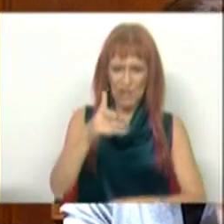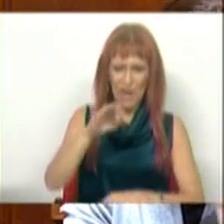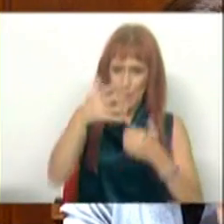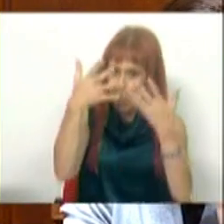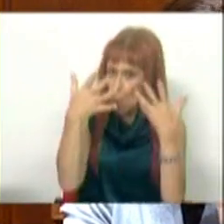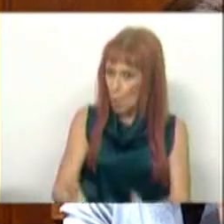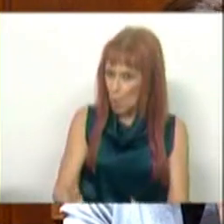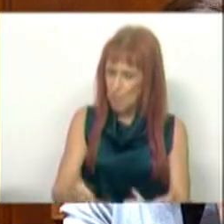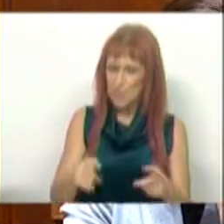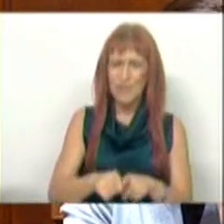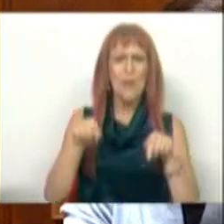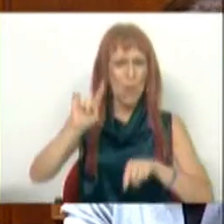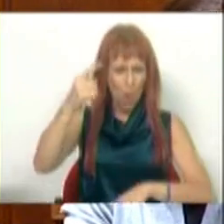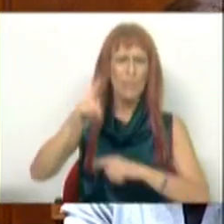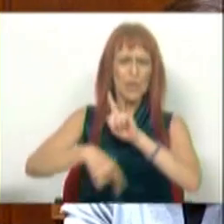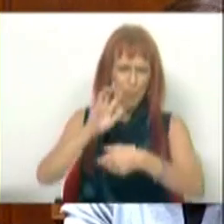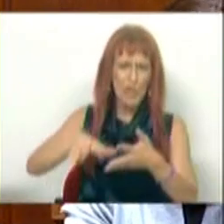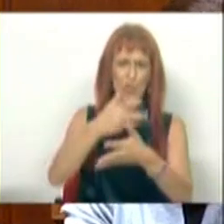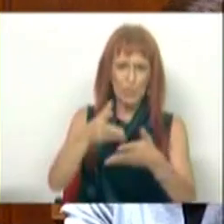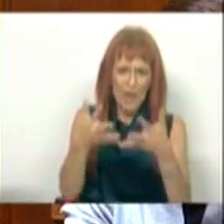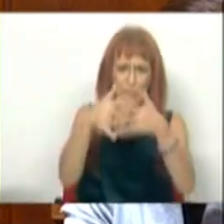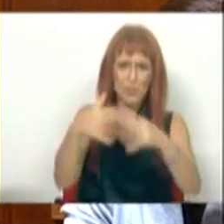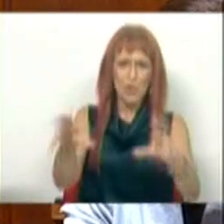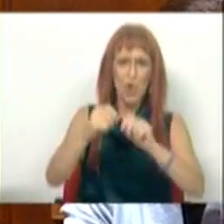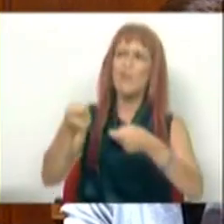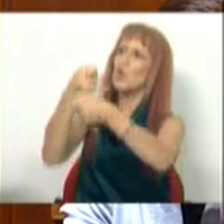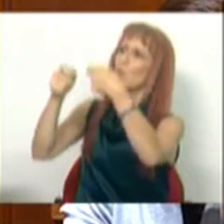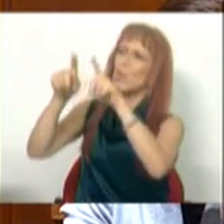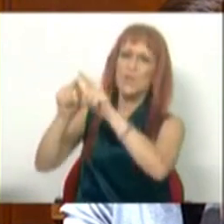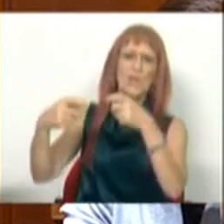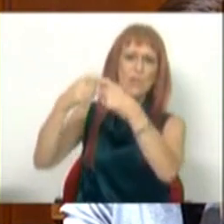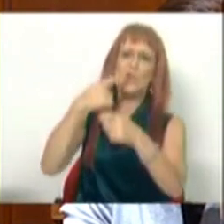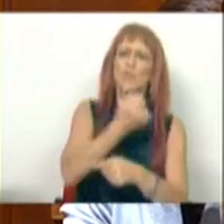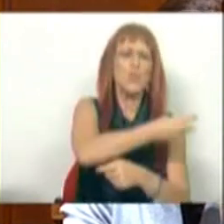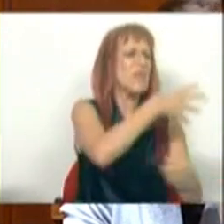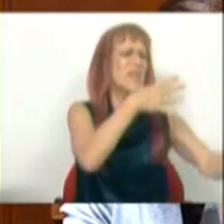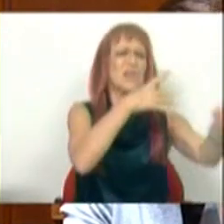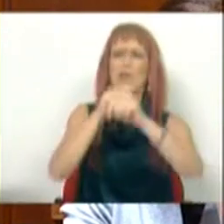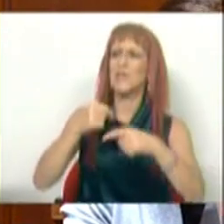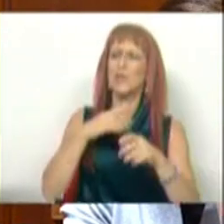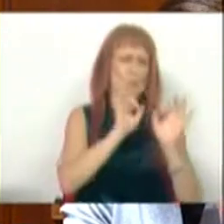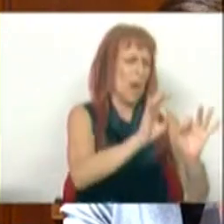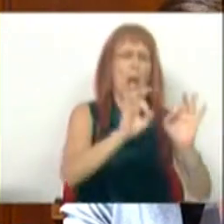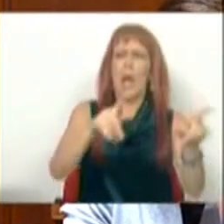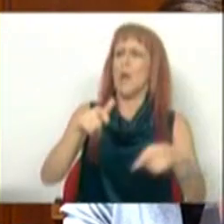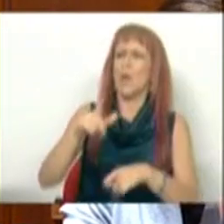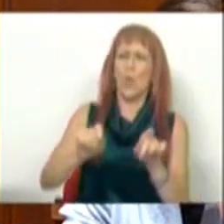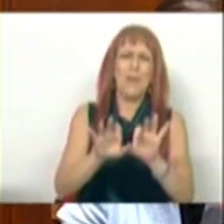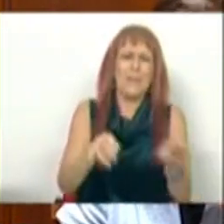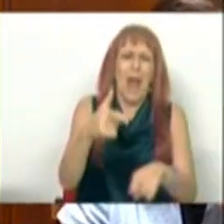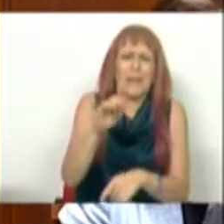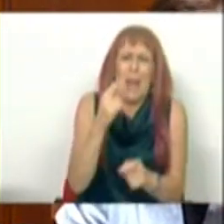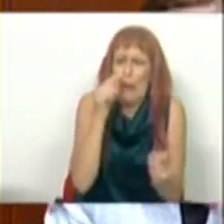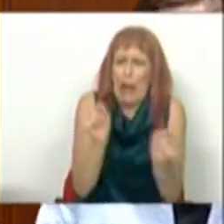TAP hoje, mesmo depois do plano de reestruturação negociado em Bruxelas, que muitos disseram com toda a certeza que ia sair de lá uma